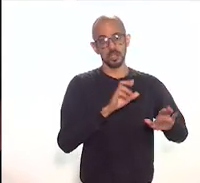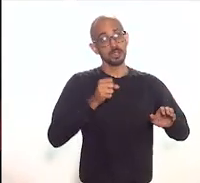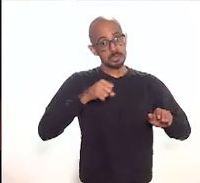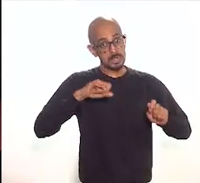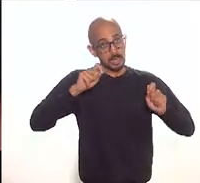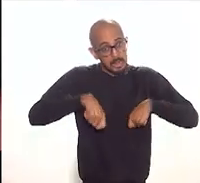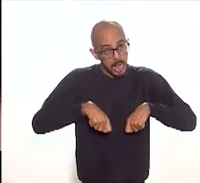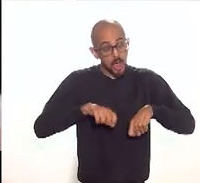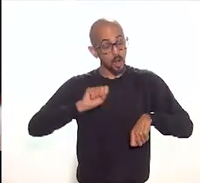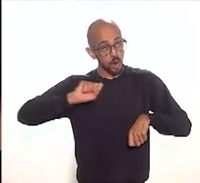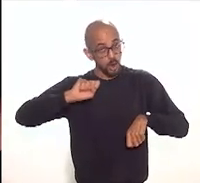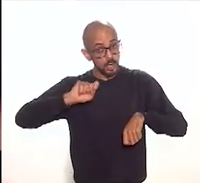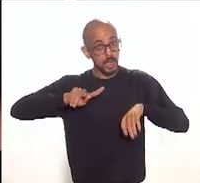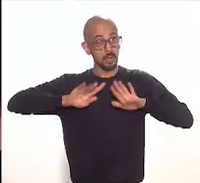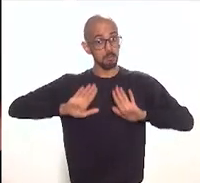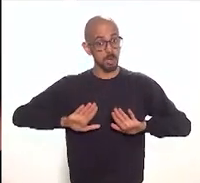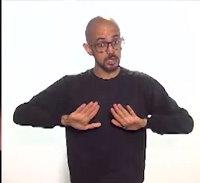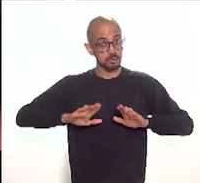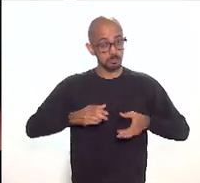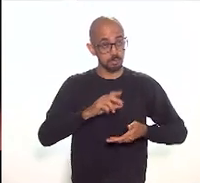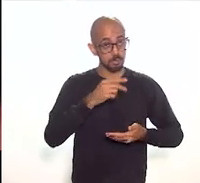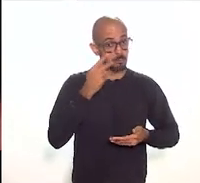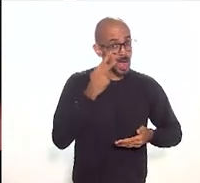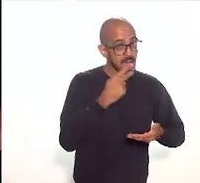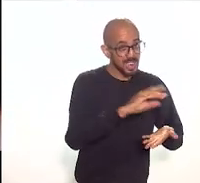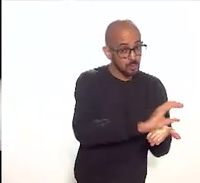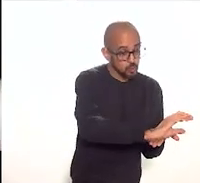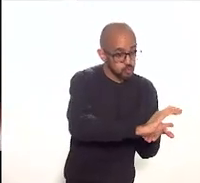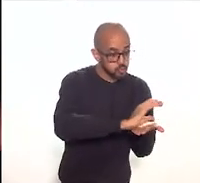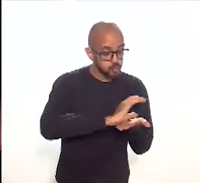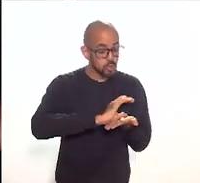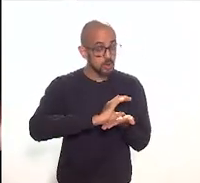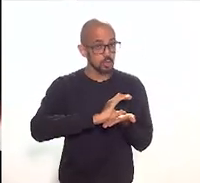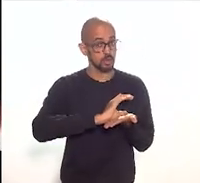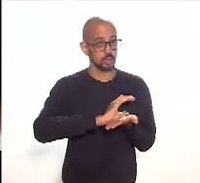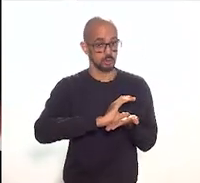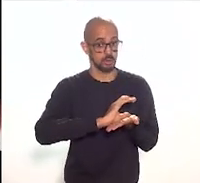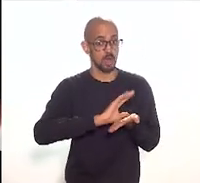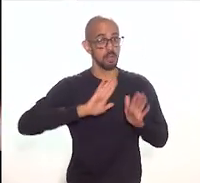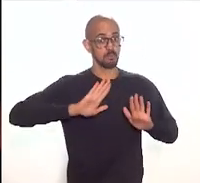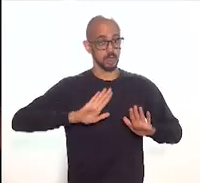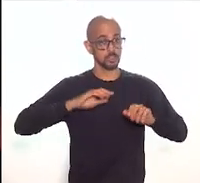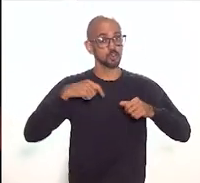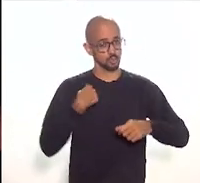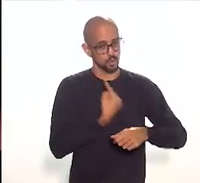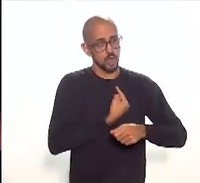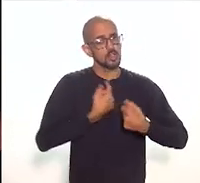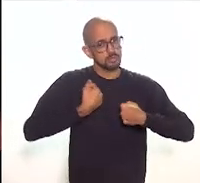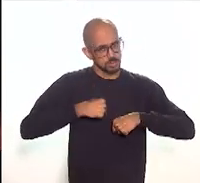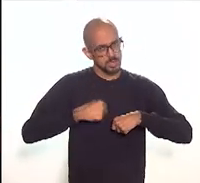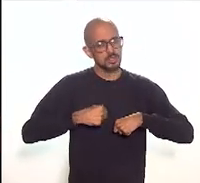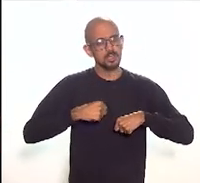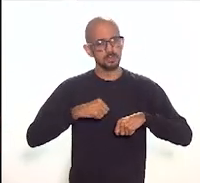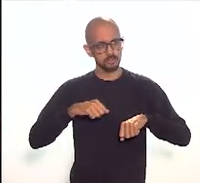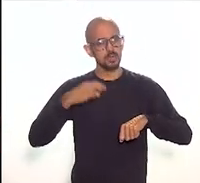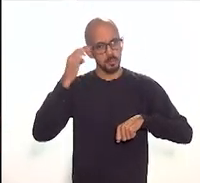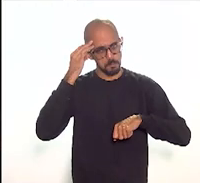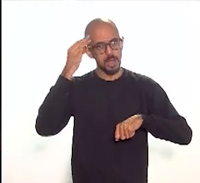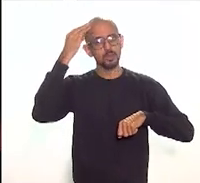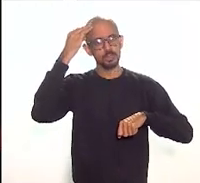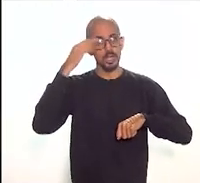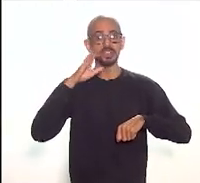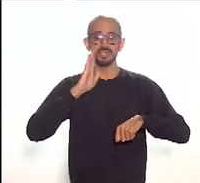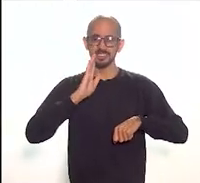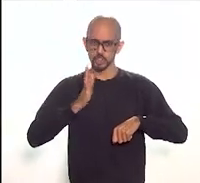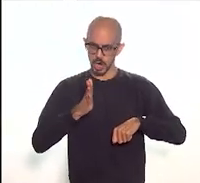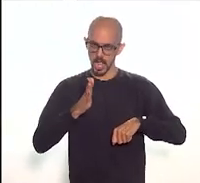mas assim para recebimento de recursos então assim eu acho que a gente aqui está amadurecendo olhando para essa estrutura